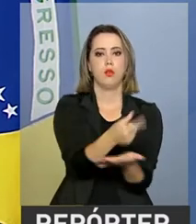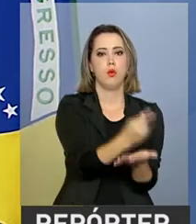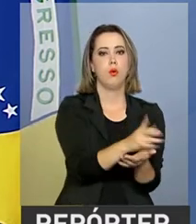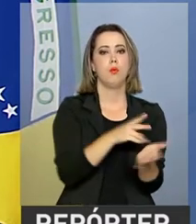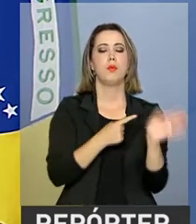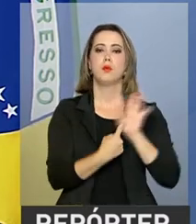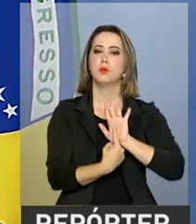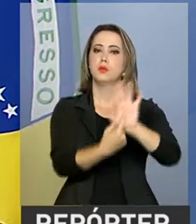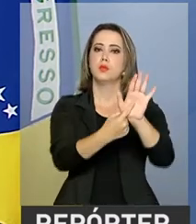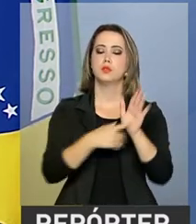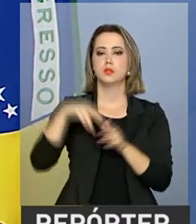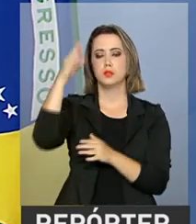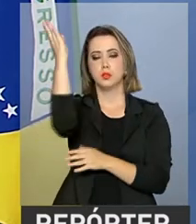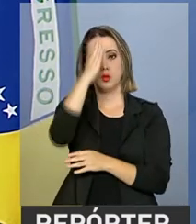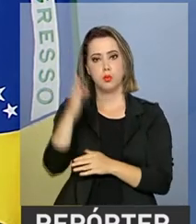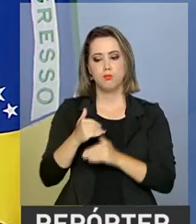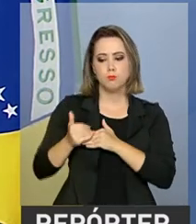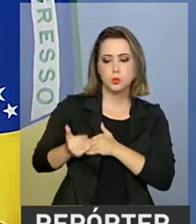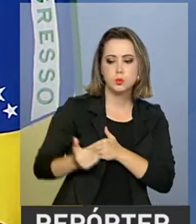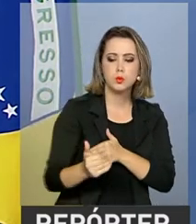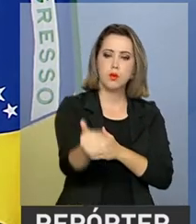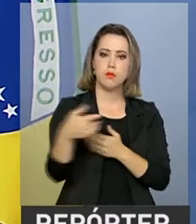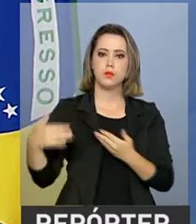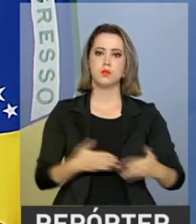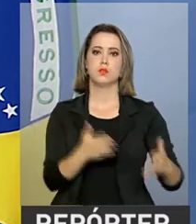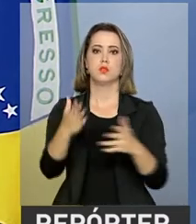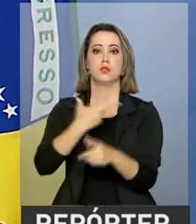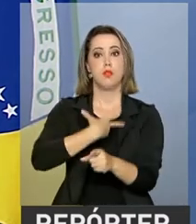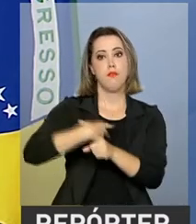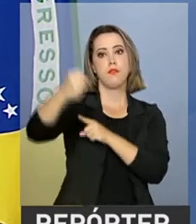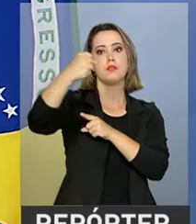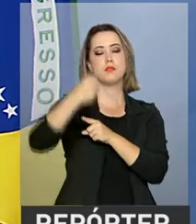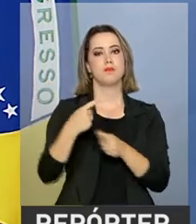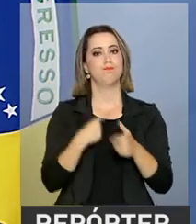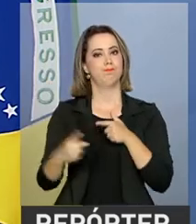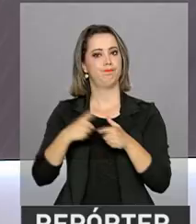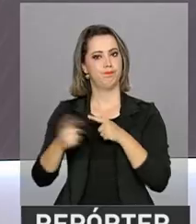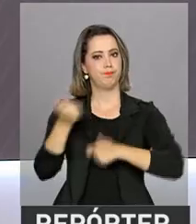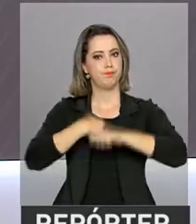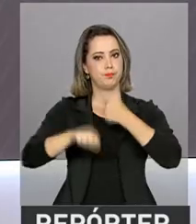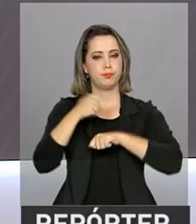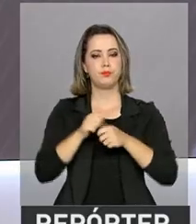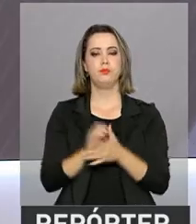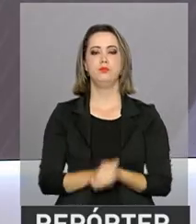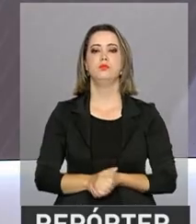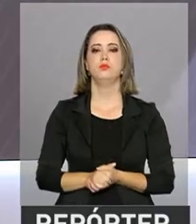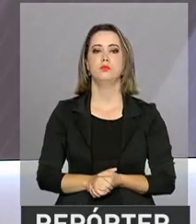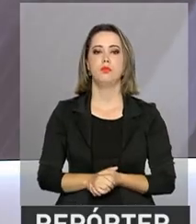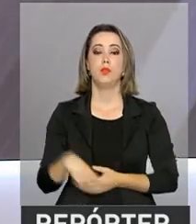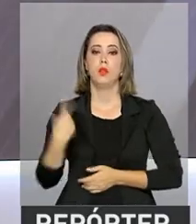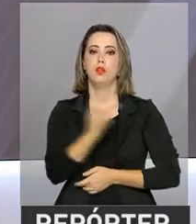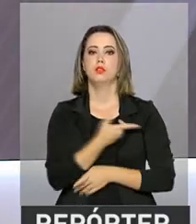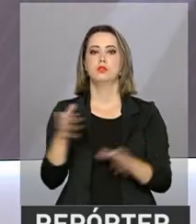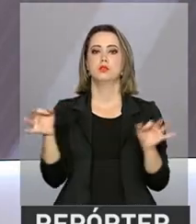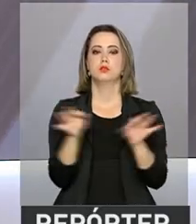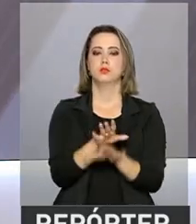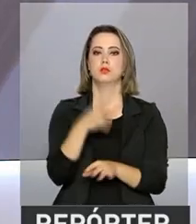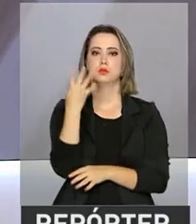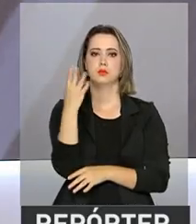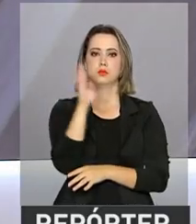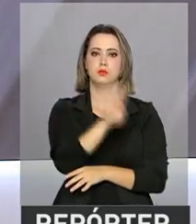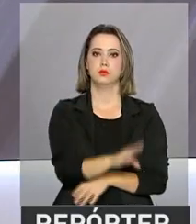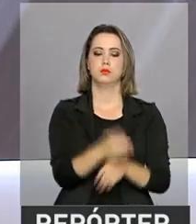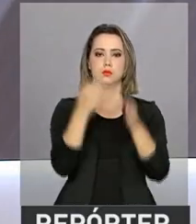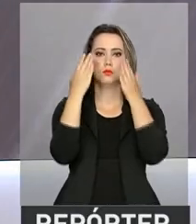avançou em sua travessia para sair da maior crise econômica de nossa história. Nós ficamos por aqui. Voltamos